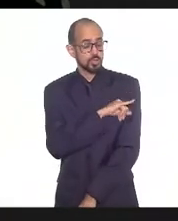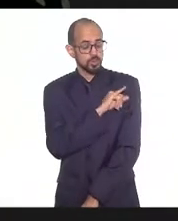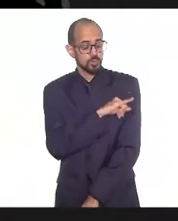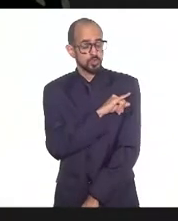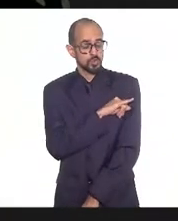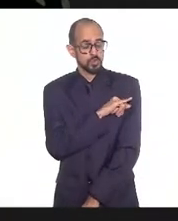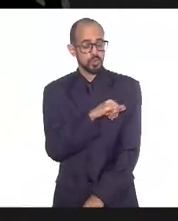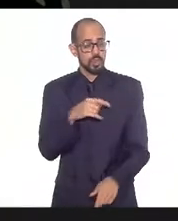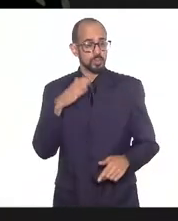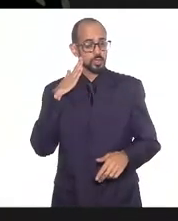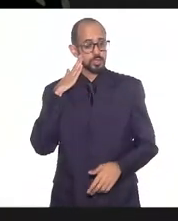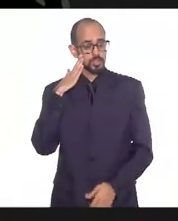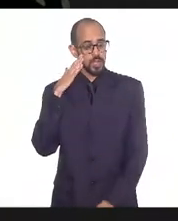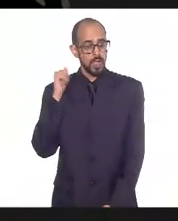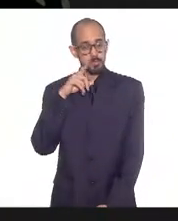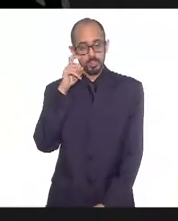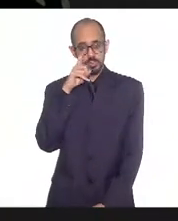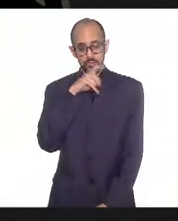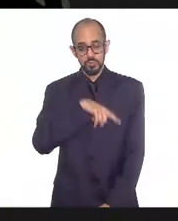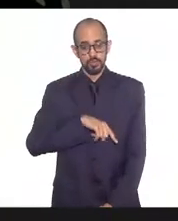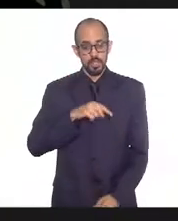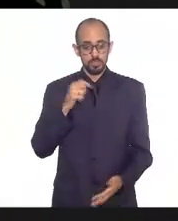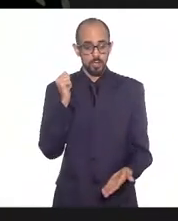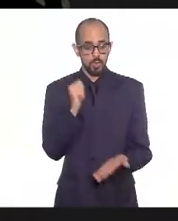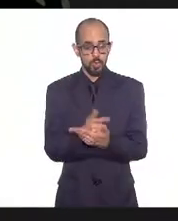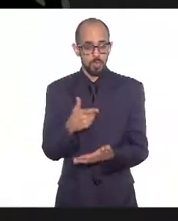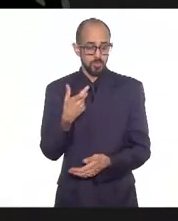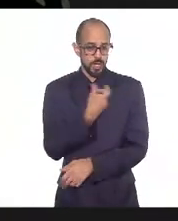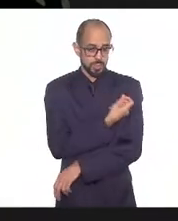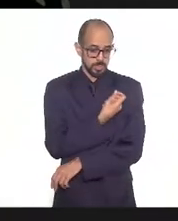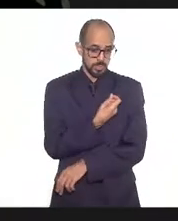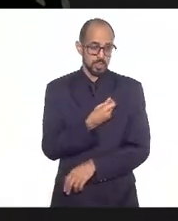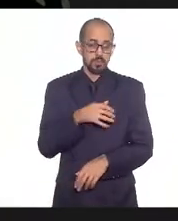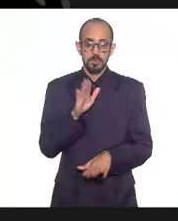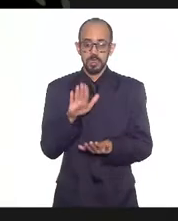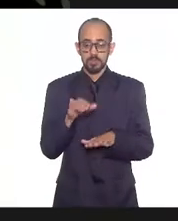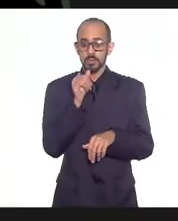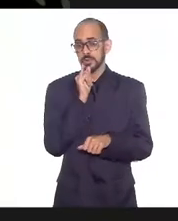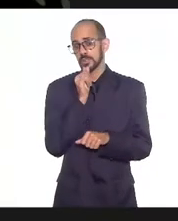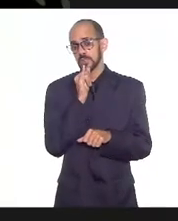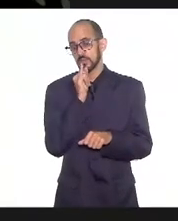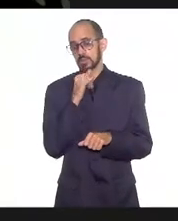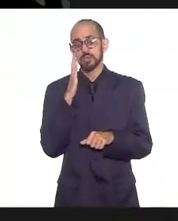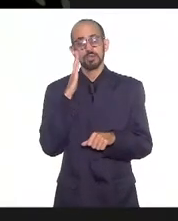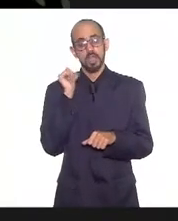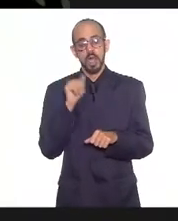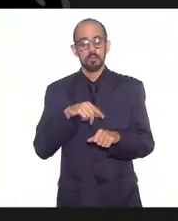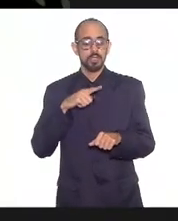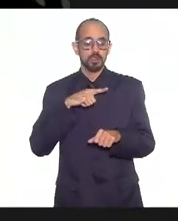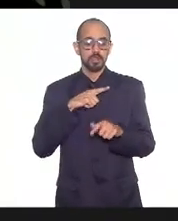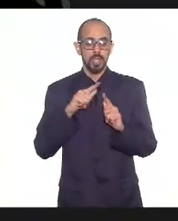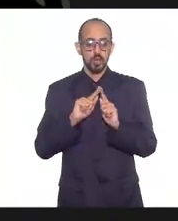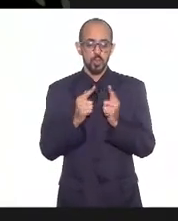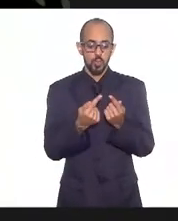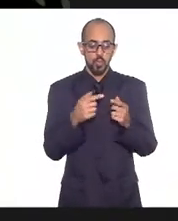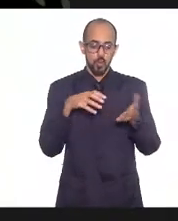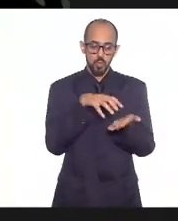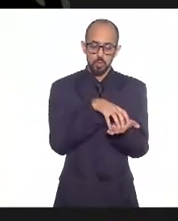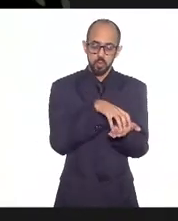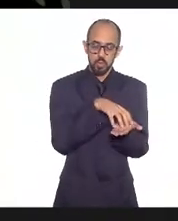sabe das dificuldades que a gente tem para adquirir vacina, mas a gente sabe, por exemplo, que tem um grupo de estados